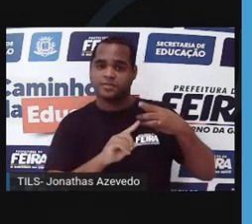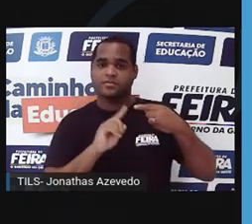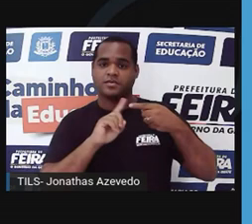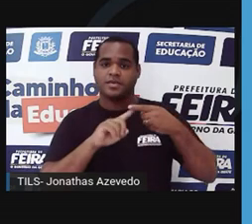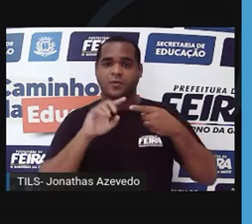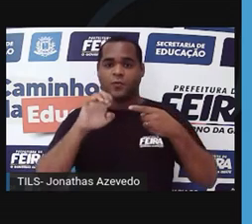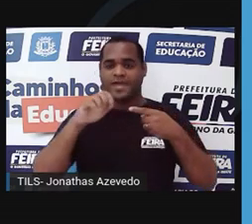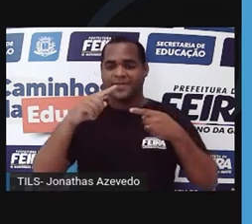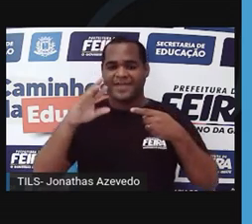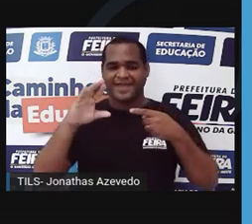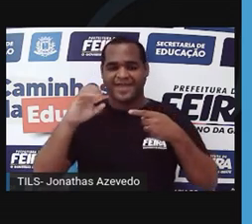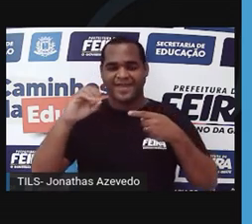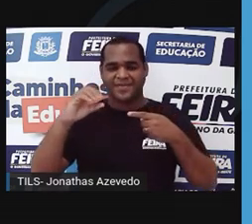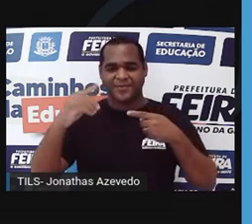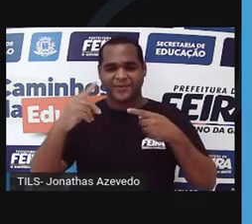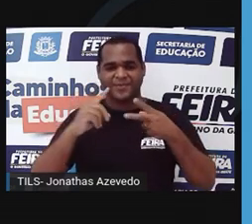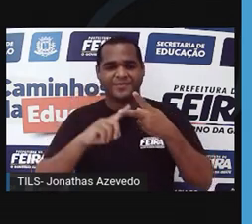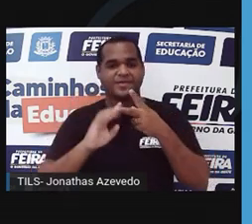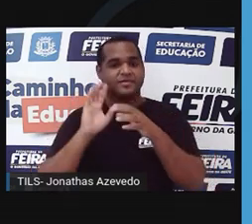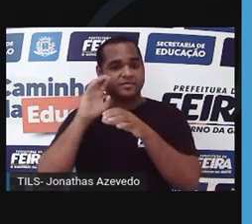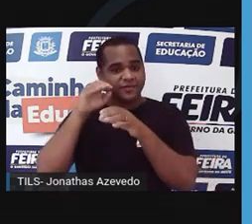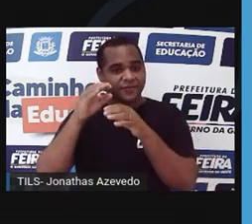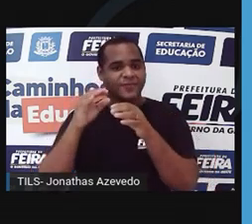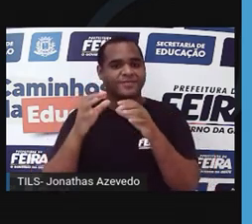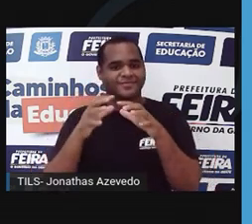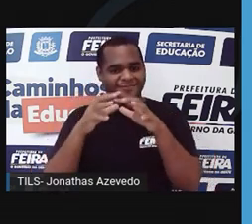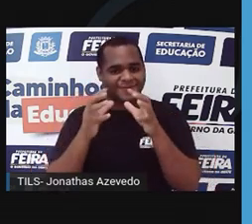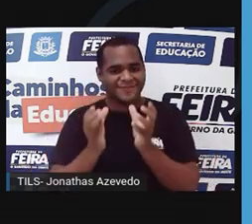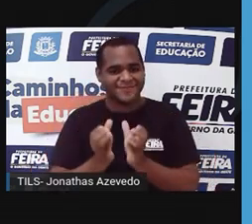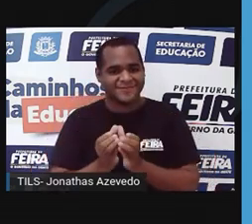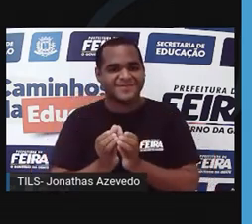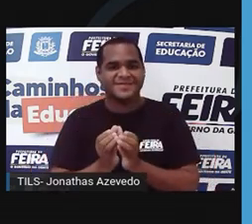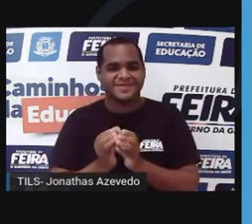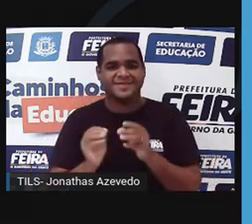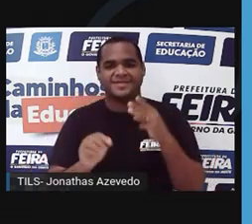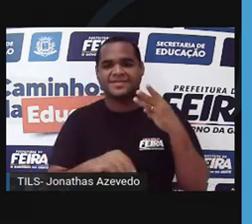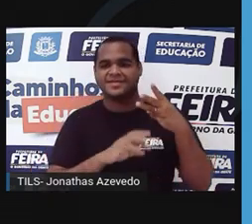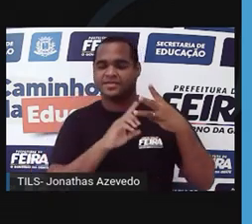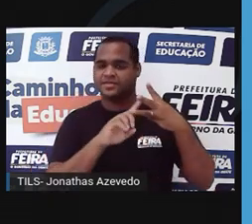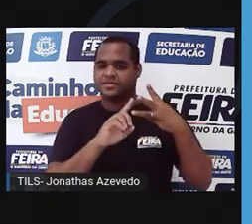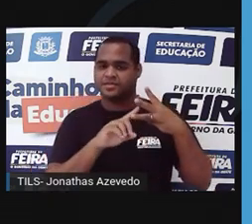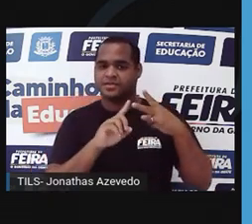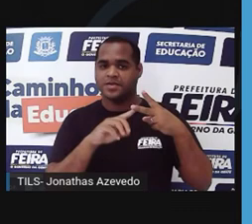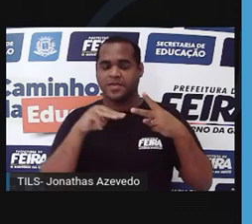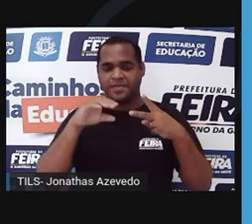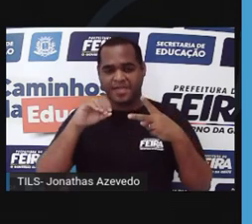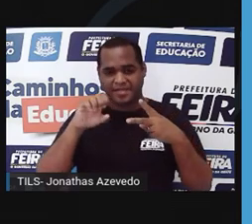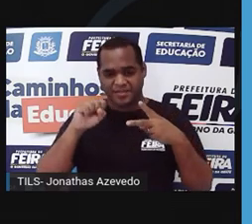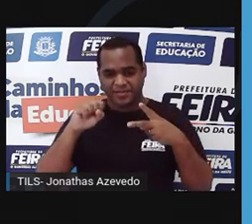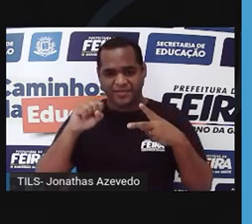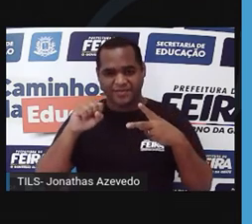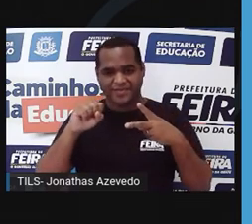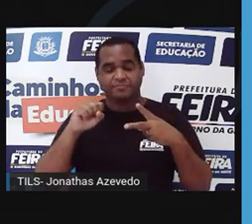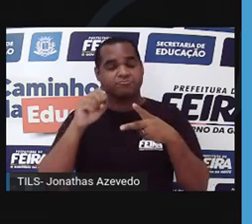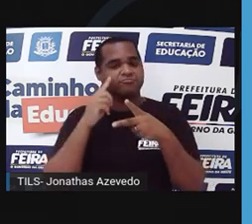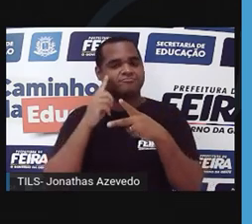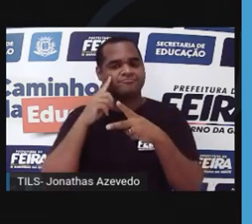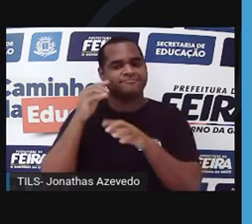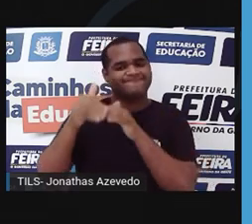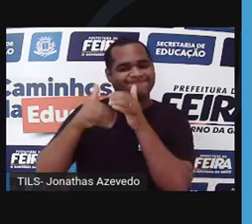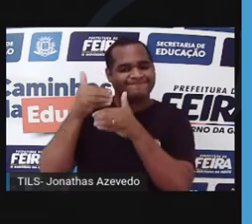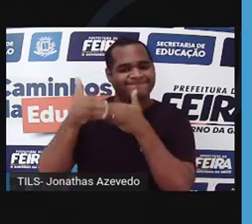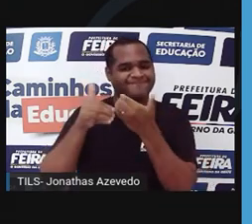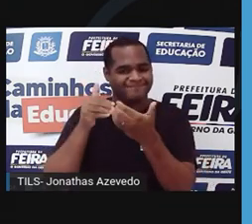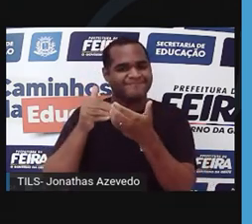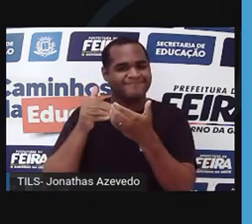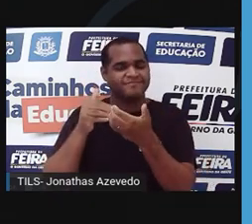epicarpo é a camada mais externa do fruto. O mesocarpo é a camada do meio, normalmente a parte mais desenvolvida do